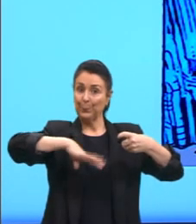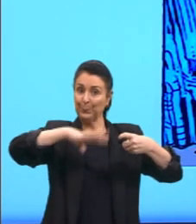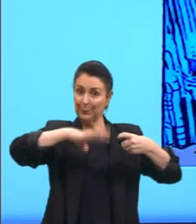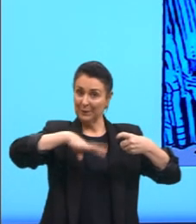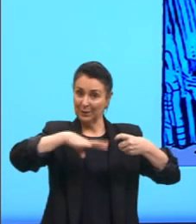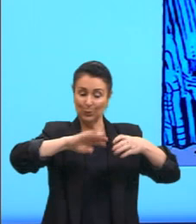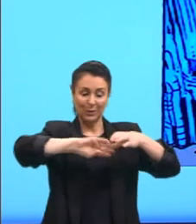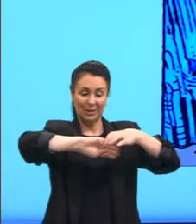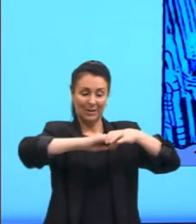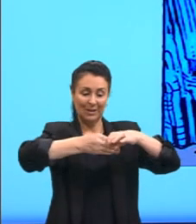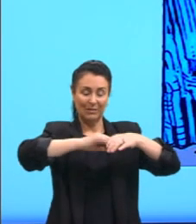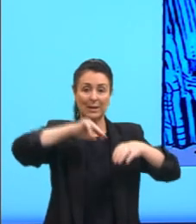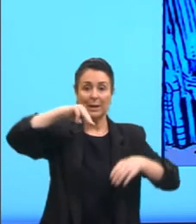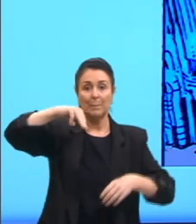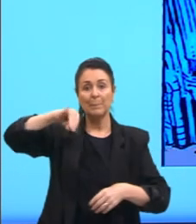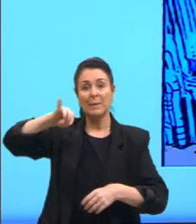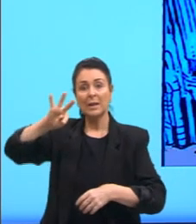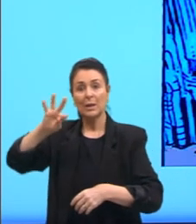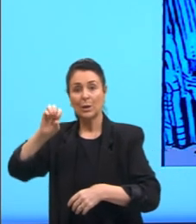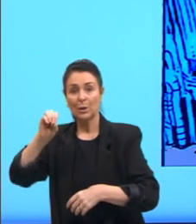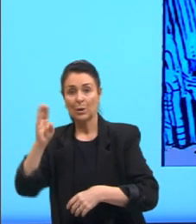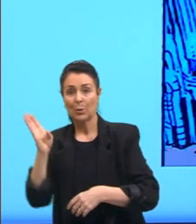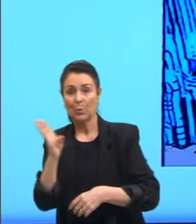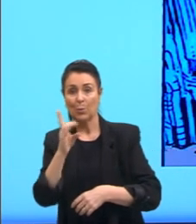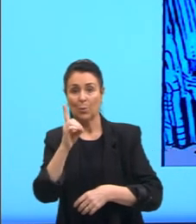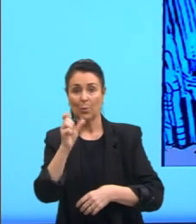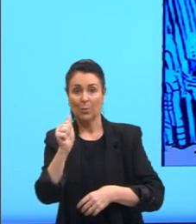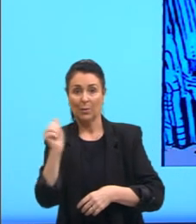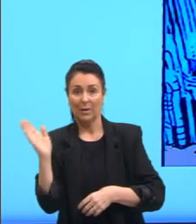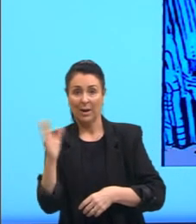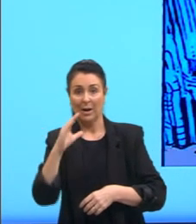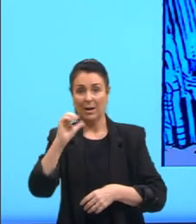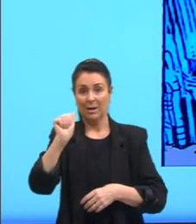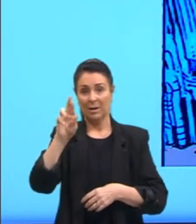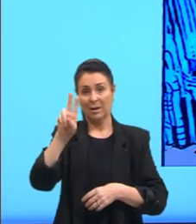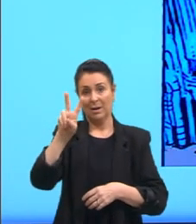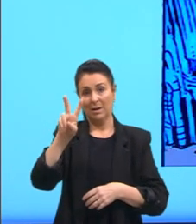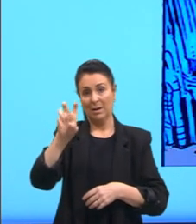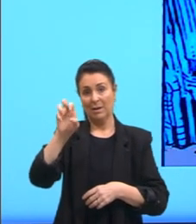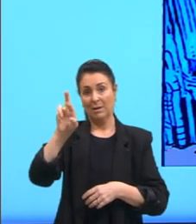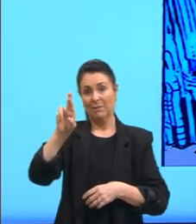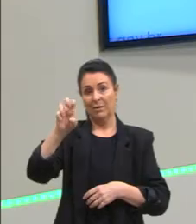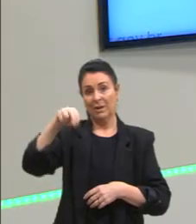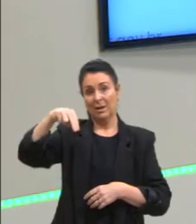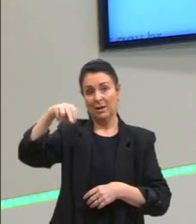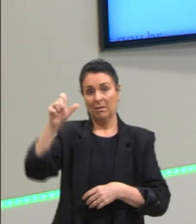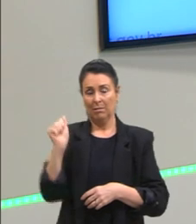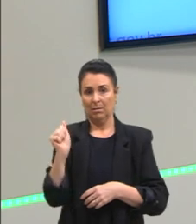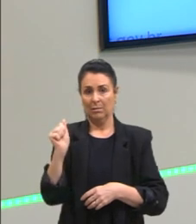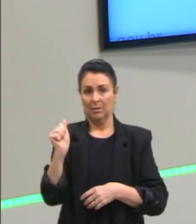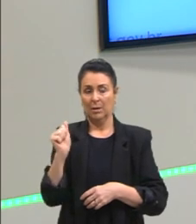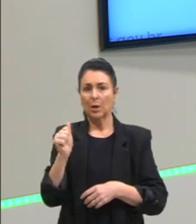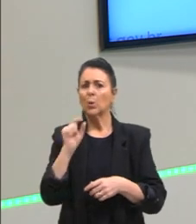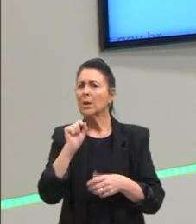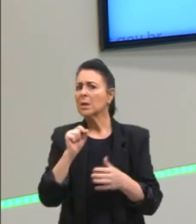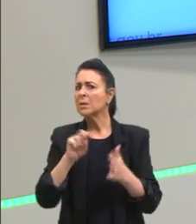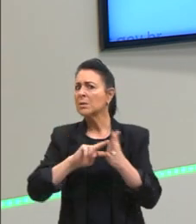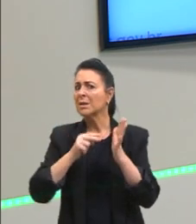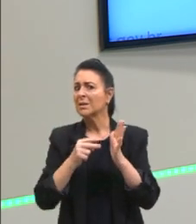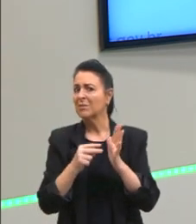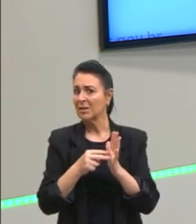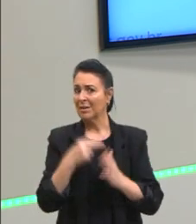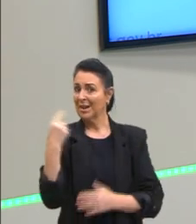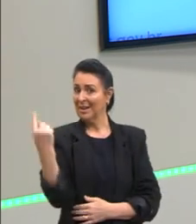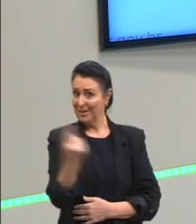caverna, o nós podemos também tirar de exemplo disso? Que muitas vezes nós nos apegamos a bens materiais,